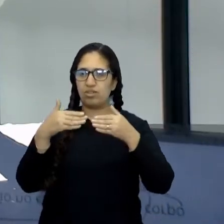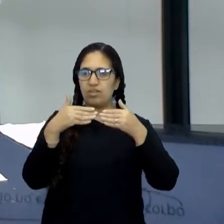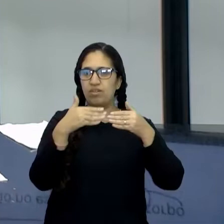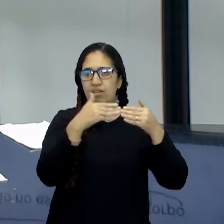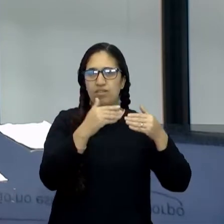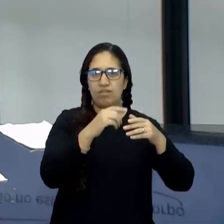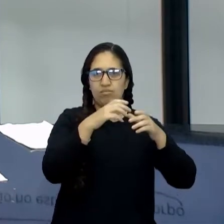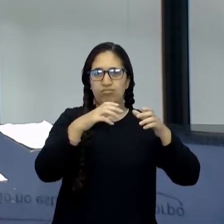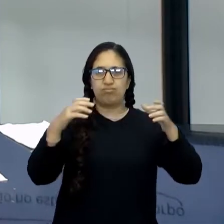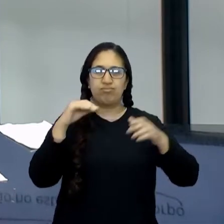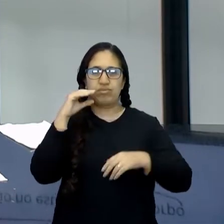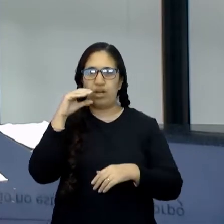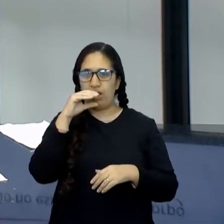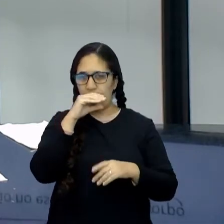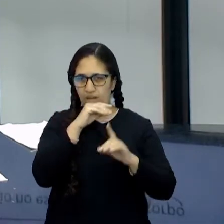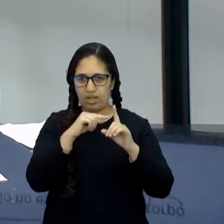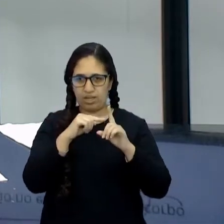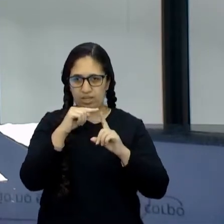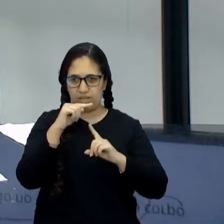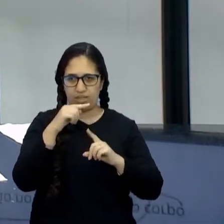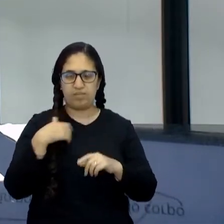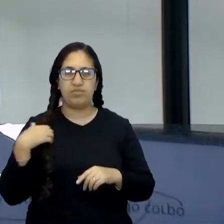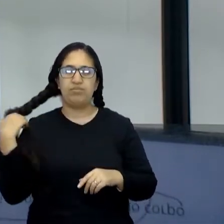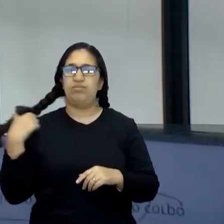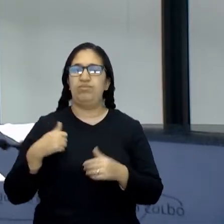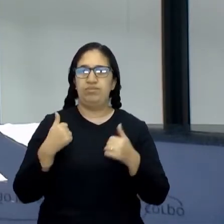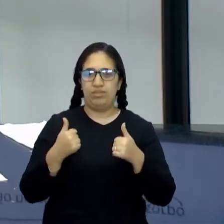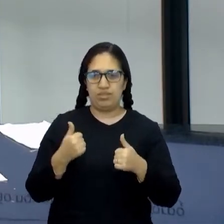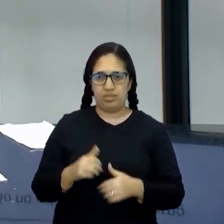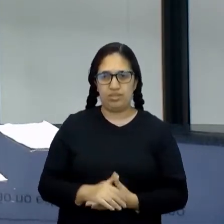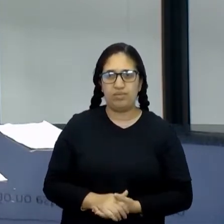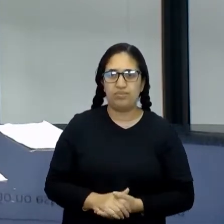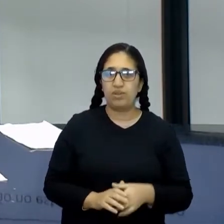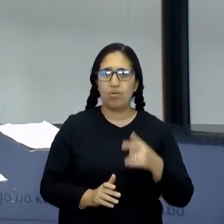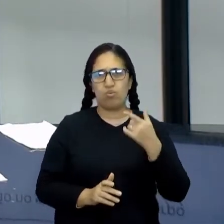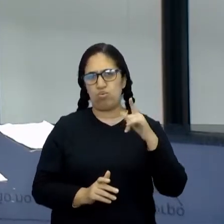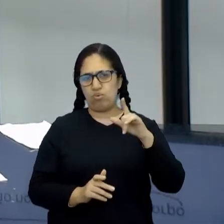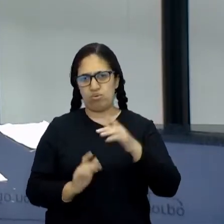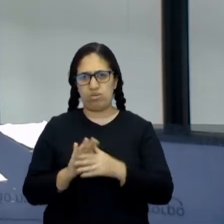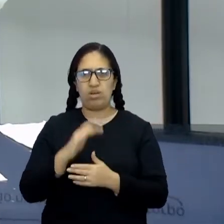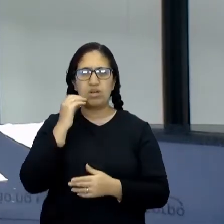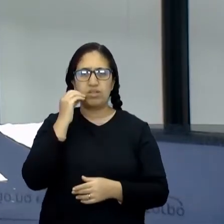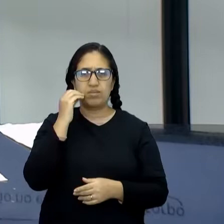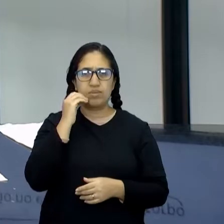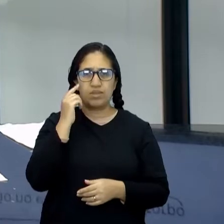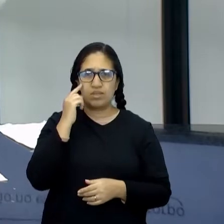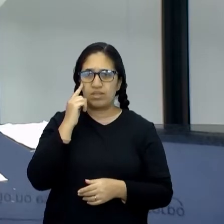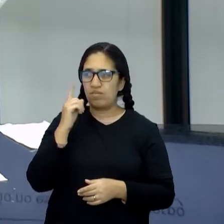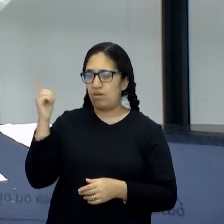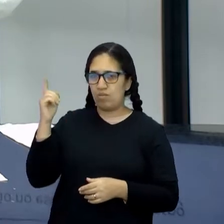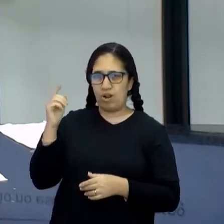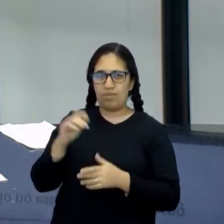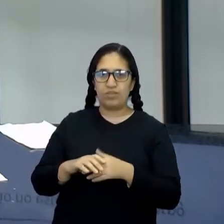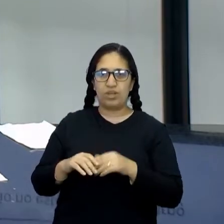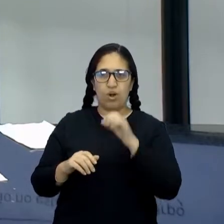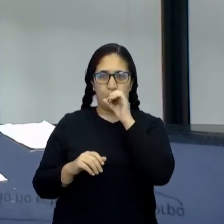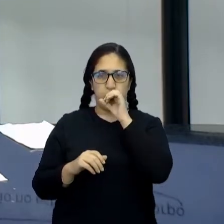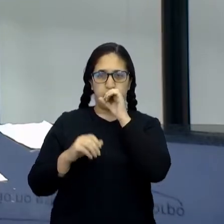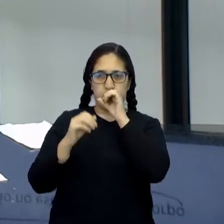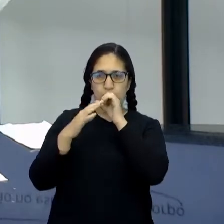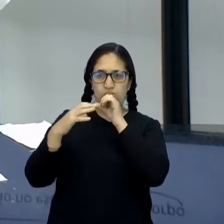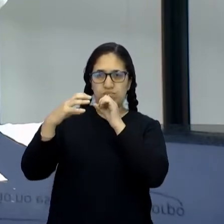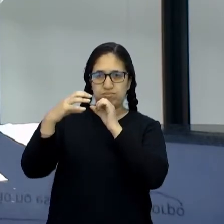aumenta a sua temperatura. Beleza? Bom, o outro experimento, vamos olhar aqui, ó. Aqui eu tenho uma bexiga aqui,